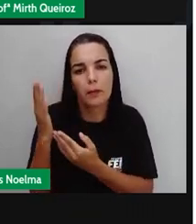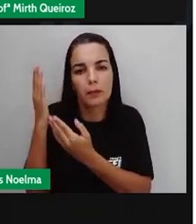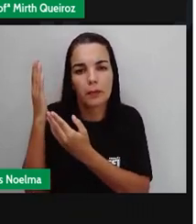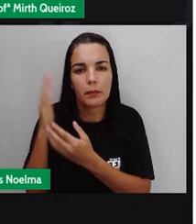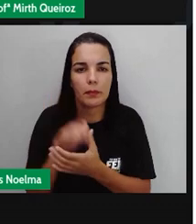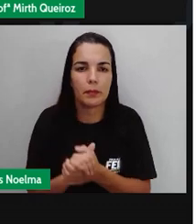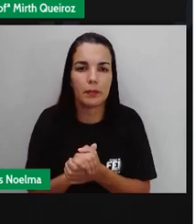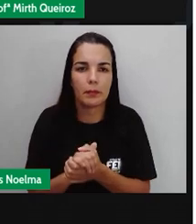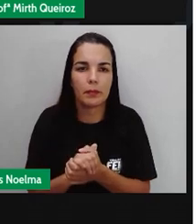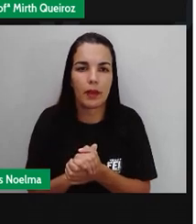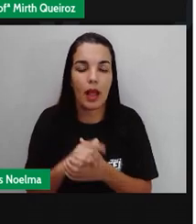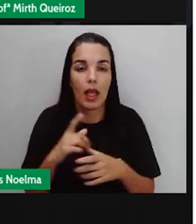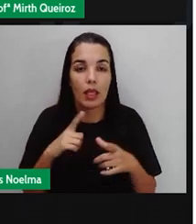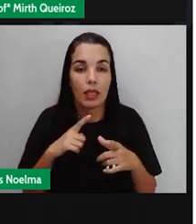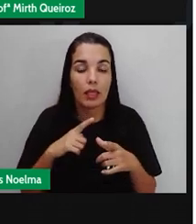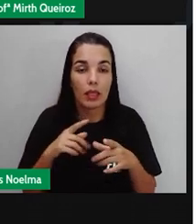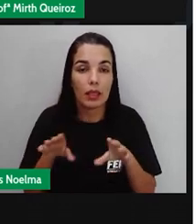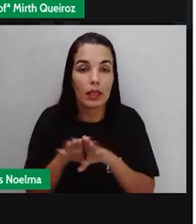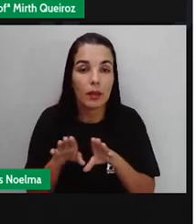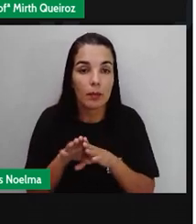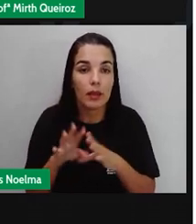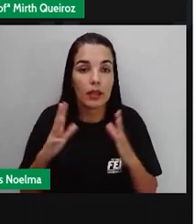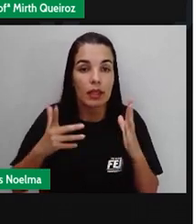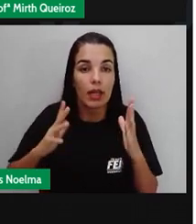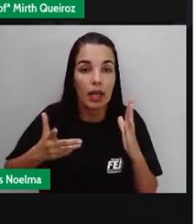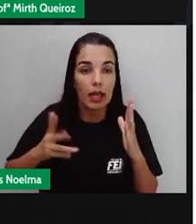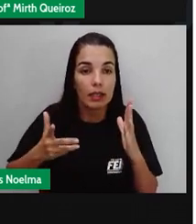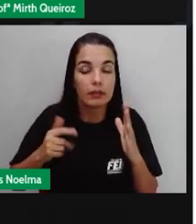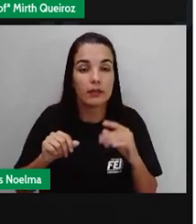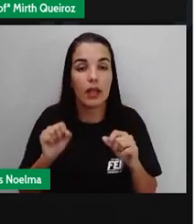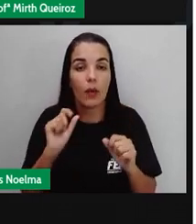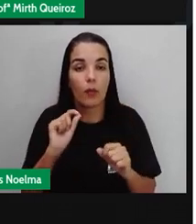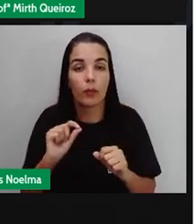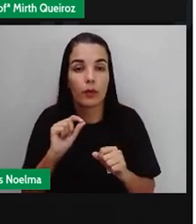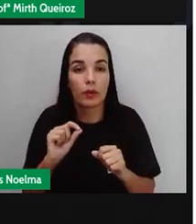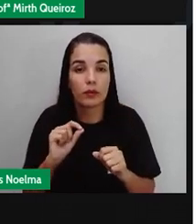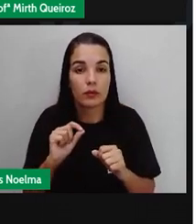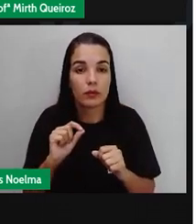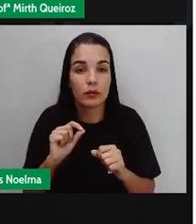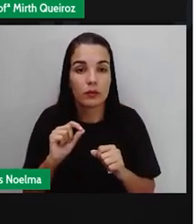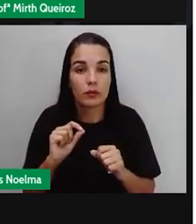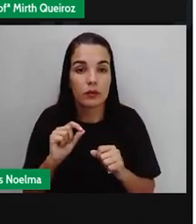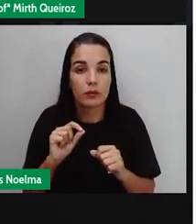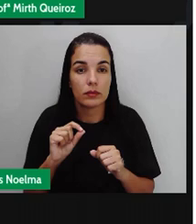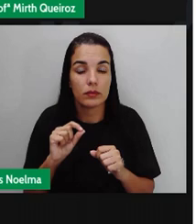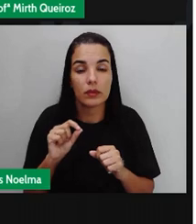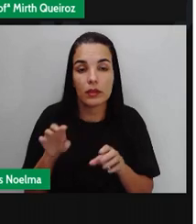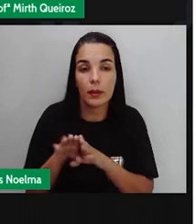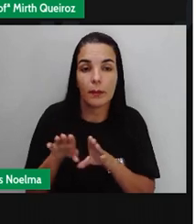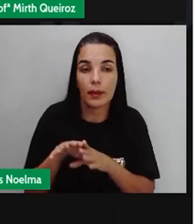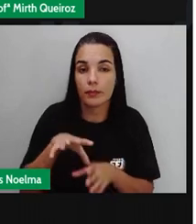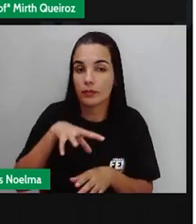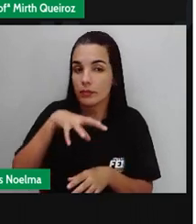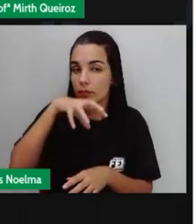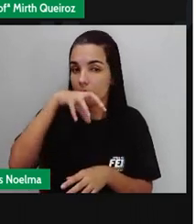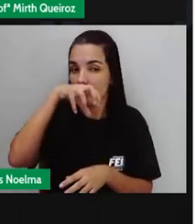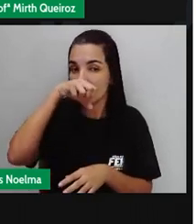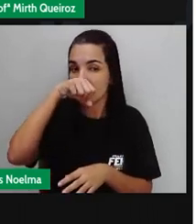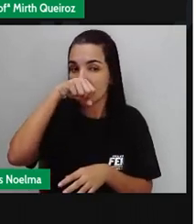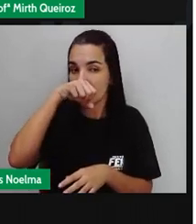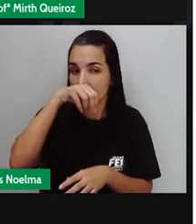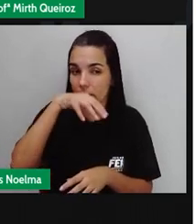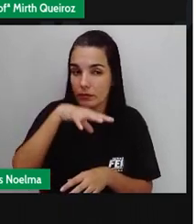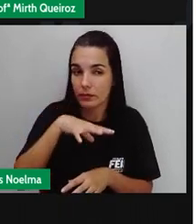Também podemos classificar as bactérias de acordo com a respiração. De acordo com esse